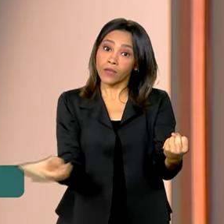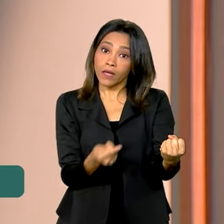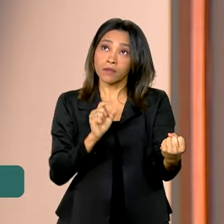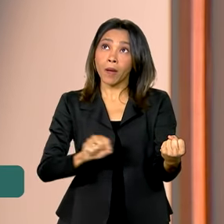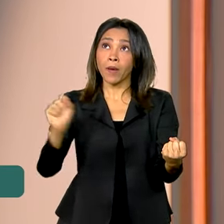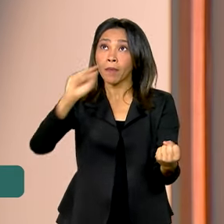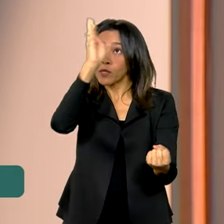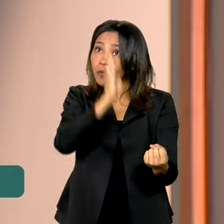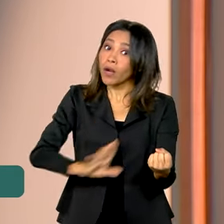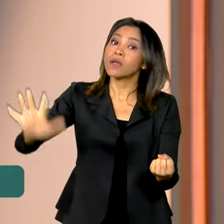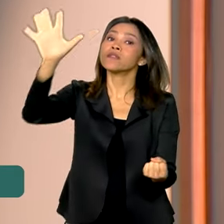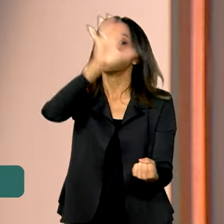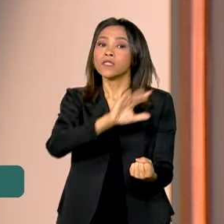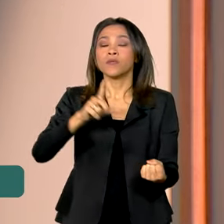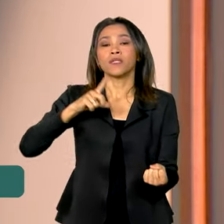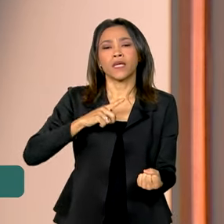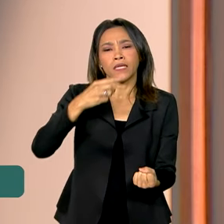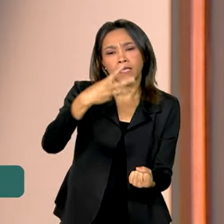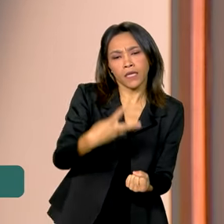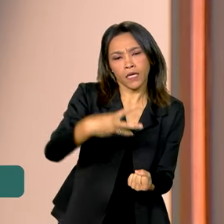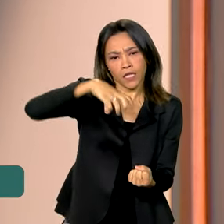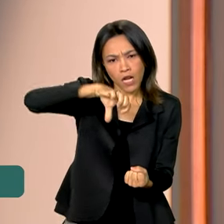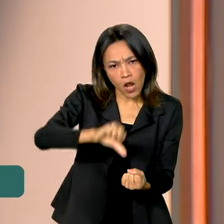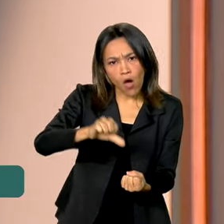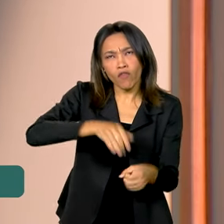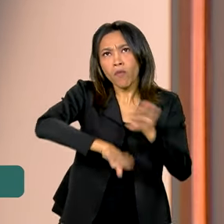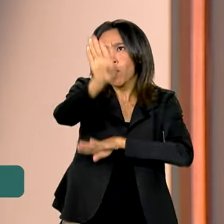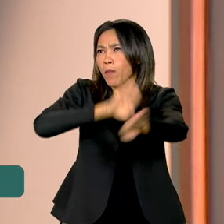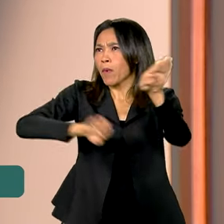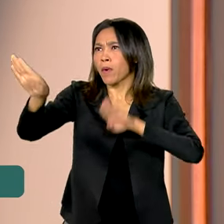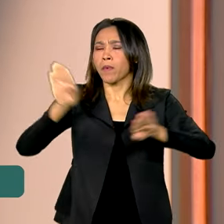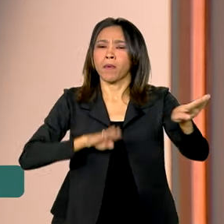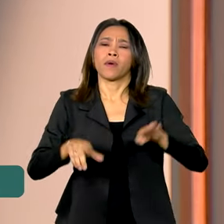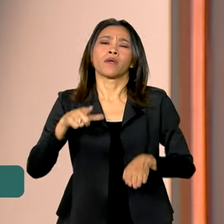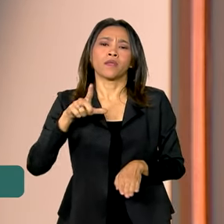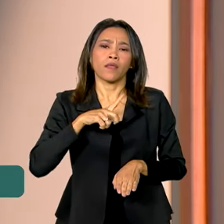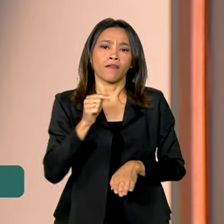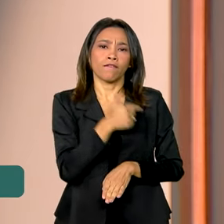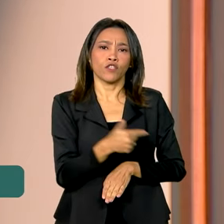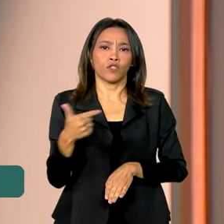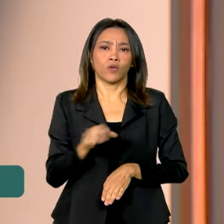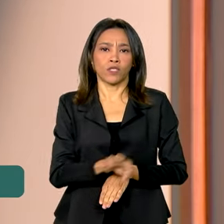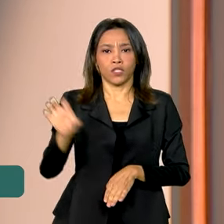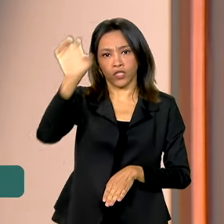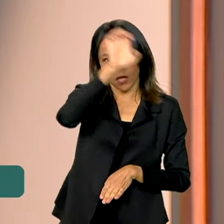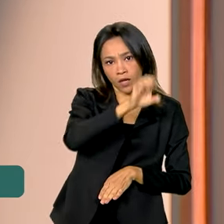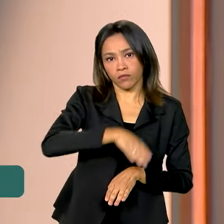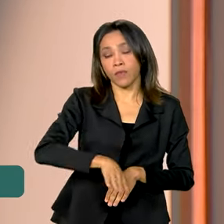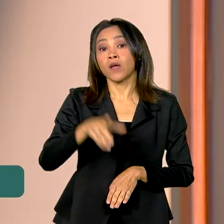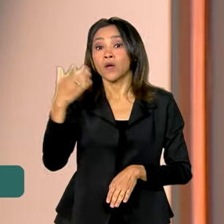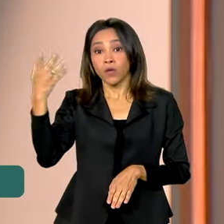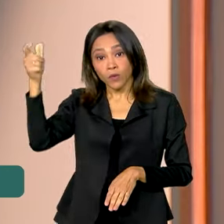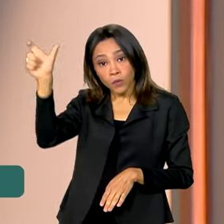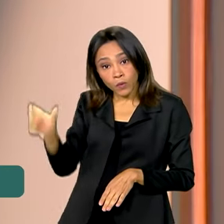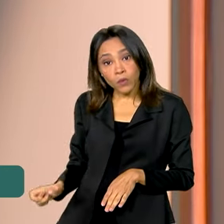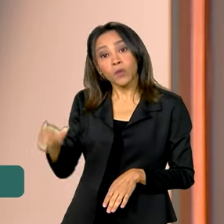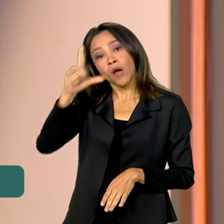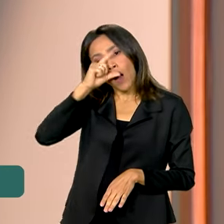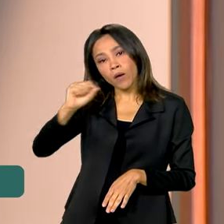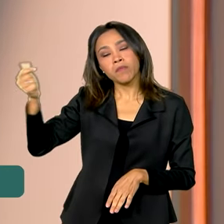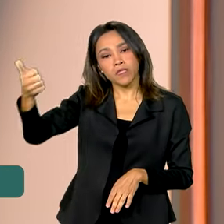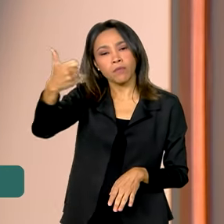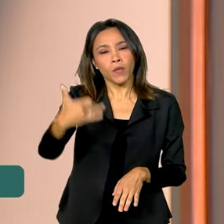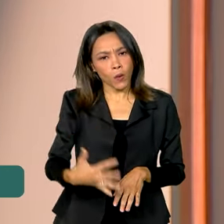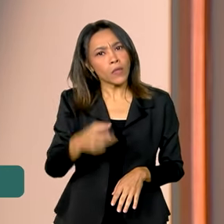nacional e abrange 39 rodovias federais, que cortam 22 estados. O vice-presidente Geraldo Alckmin destacou os